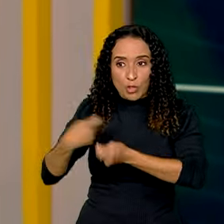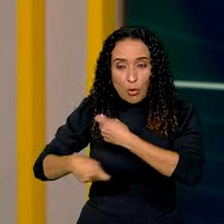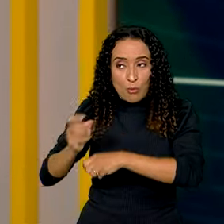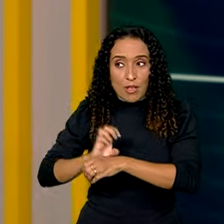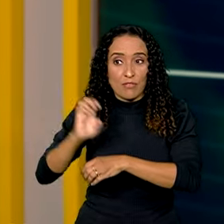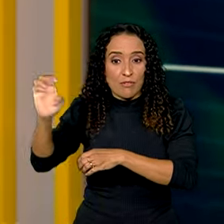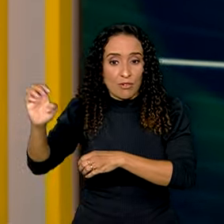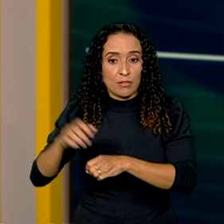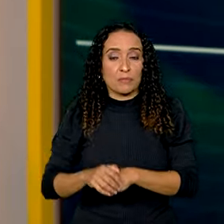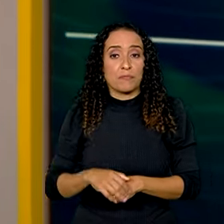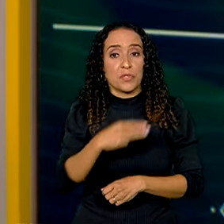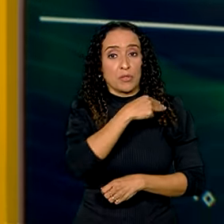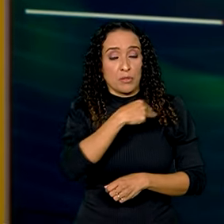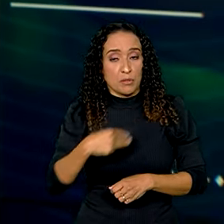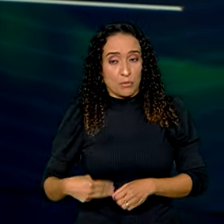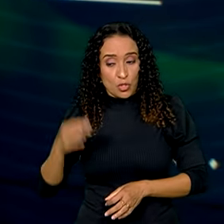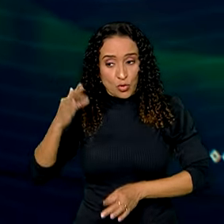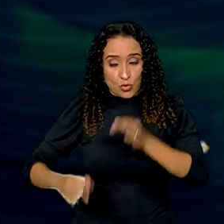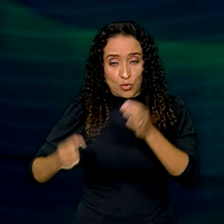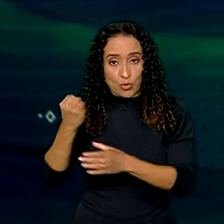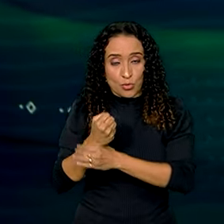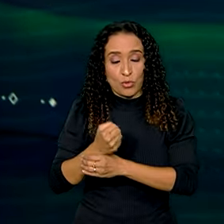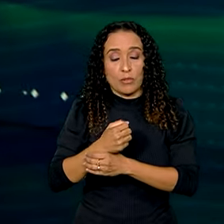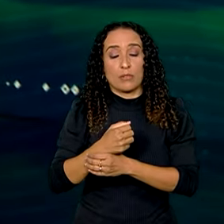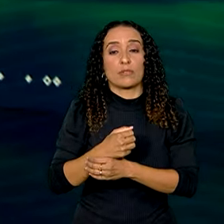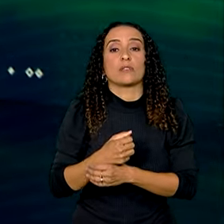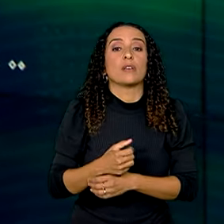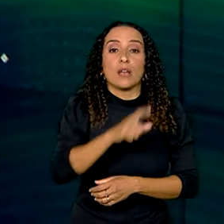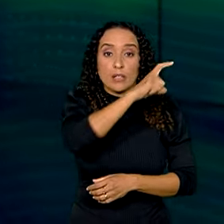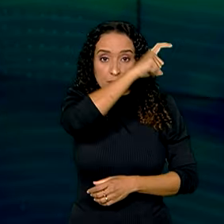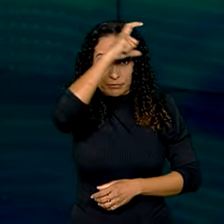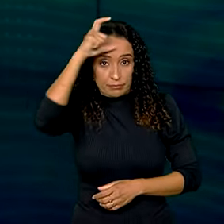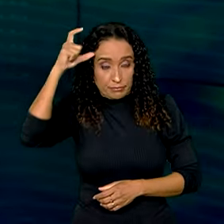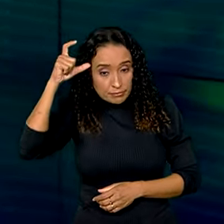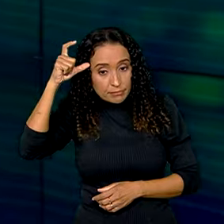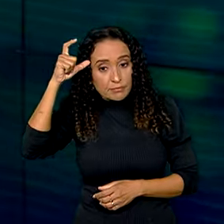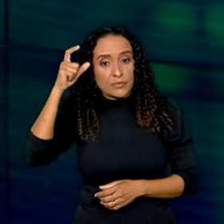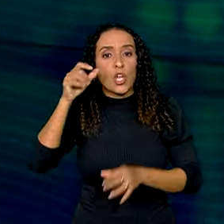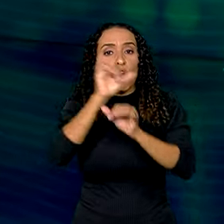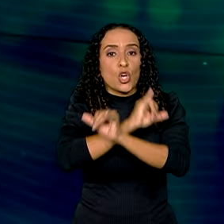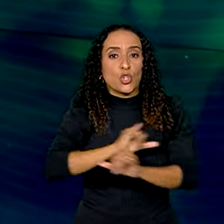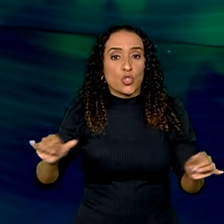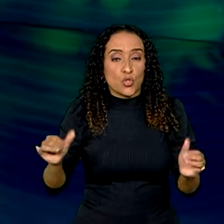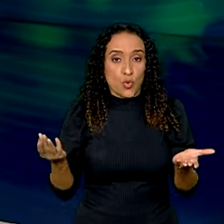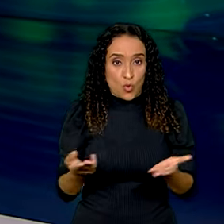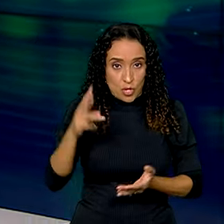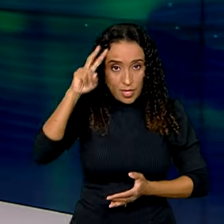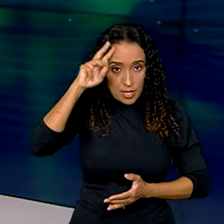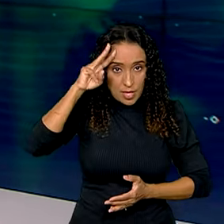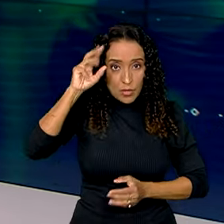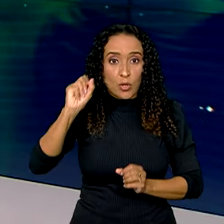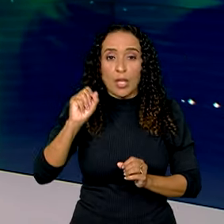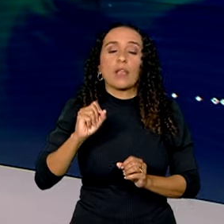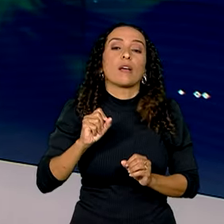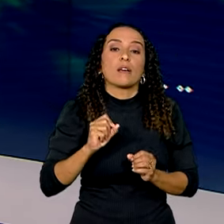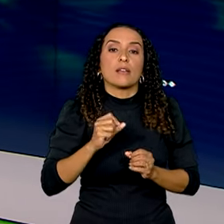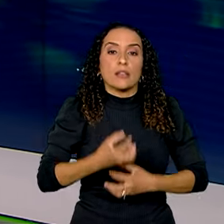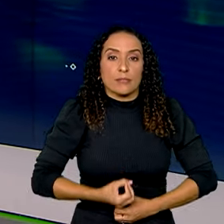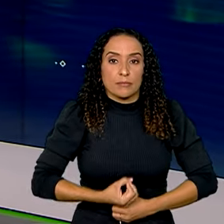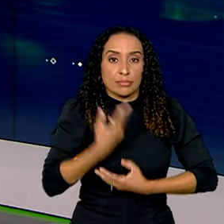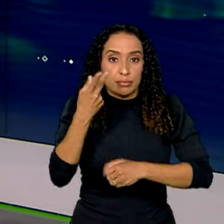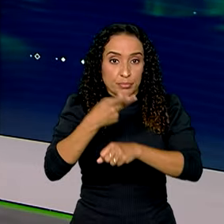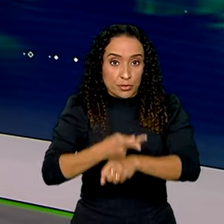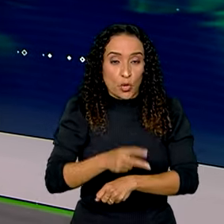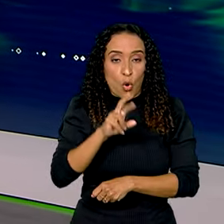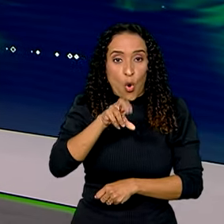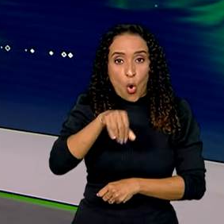O ministro da Justiça e Segurança Pública, Ricardo Lewandowski, anunciou nesta terça-feira que a delação premiada de